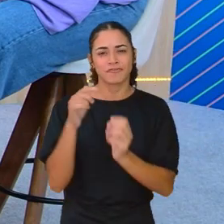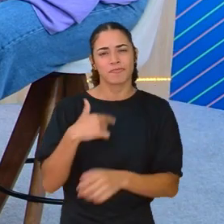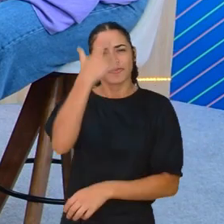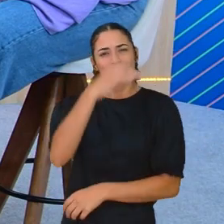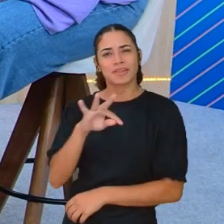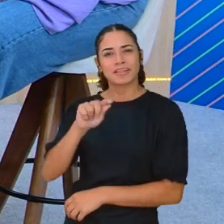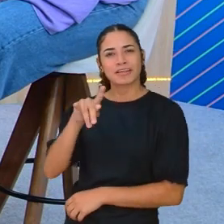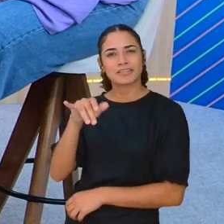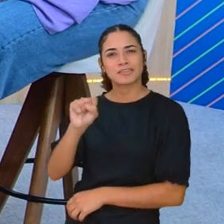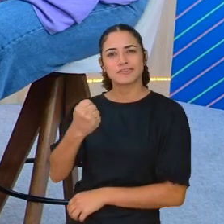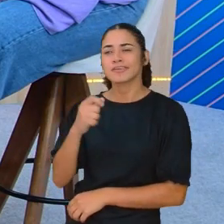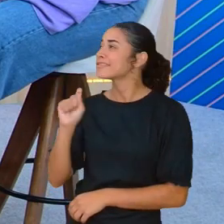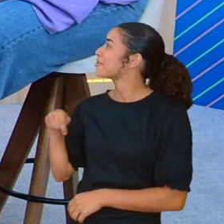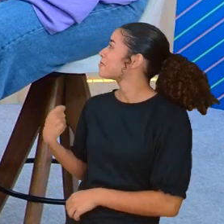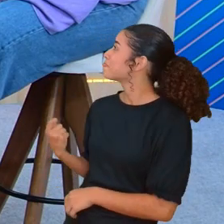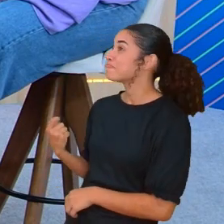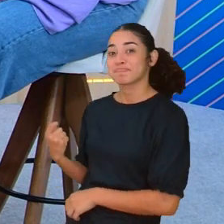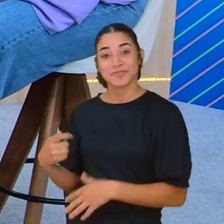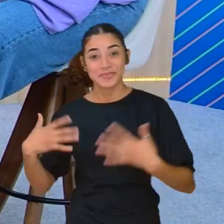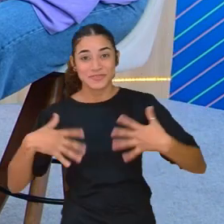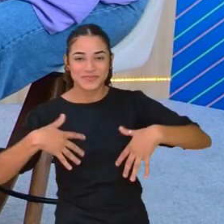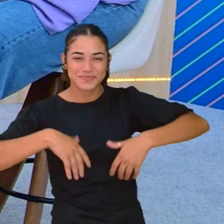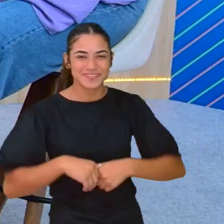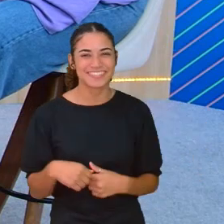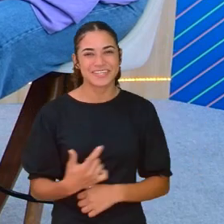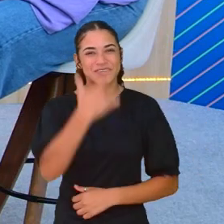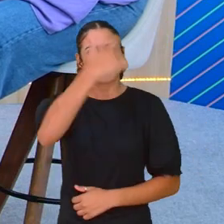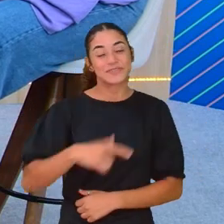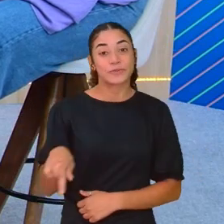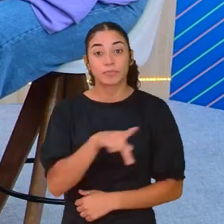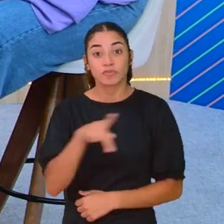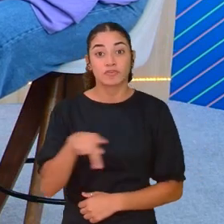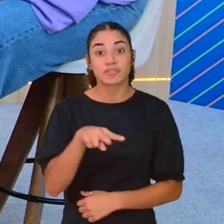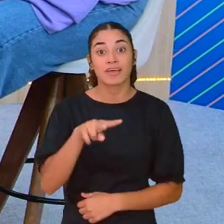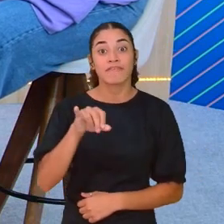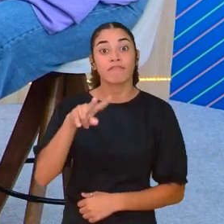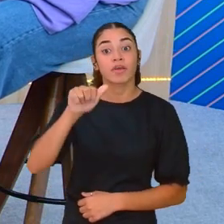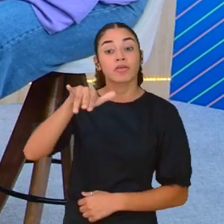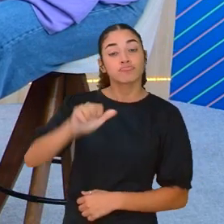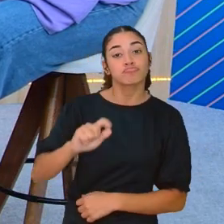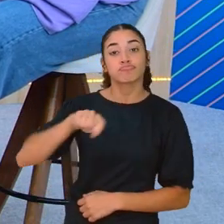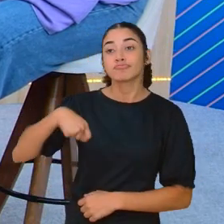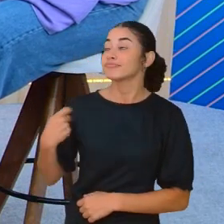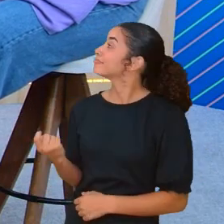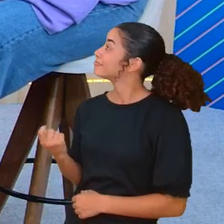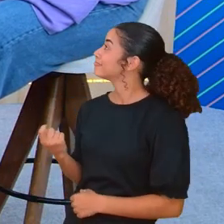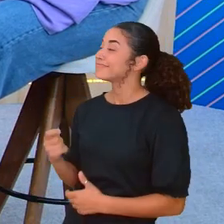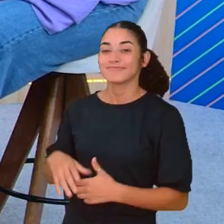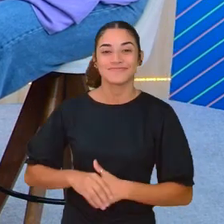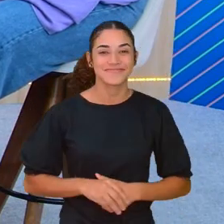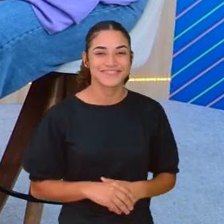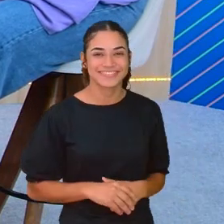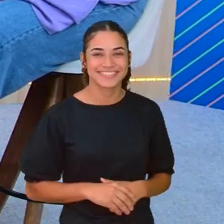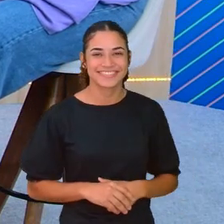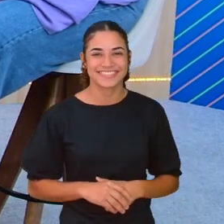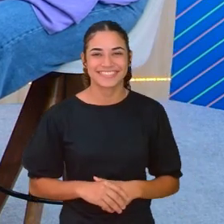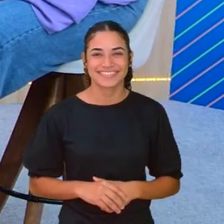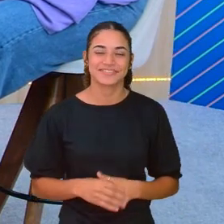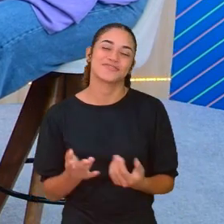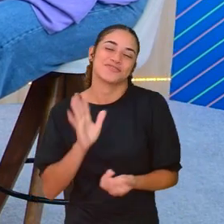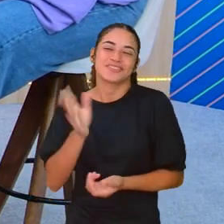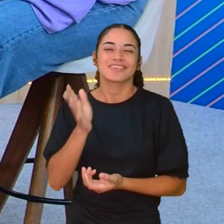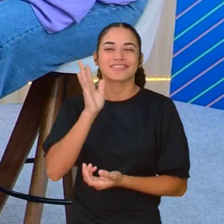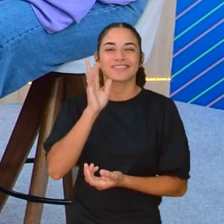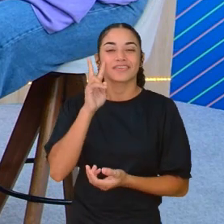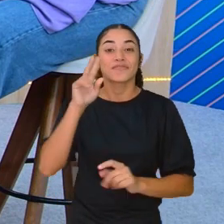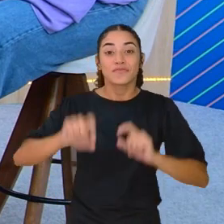Luz e esse é o meu sinal. Eu sou a professora Ivânia França e este é o meu sinal. Como vocês